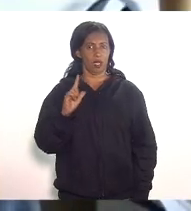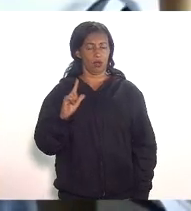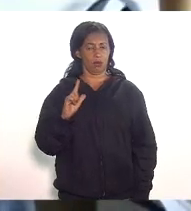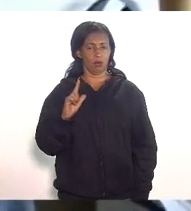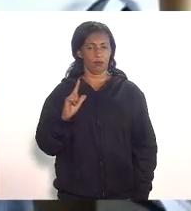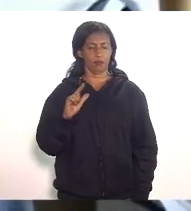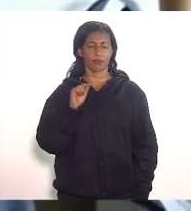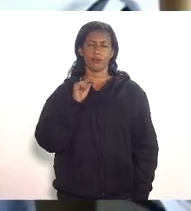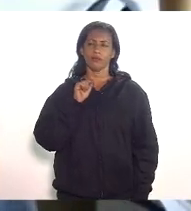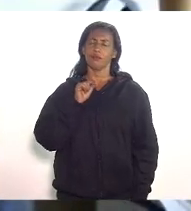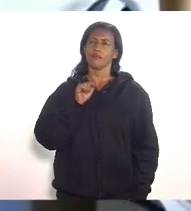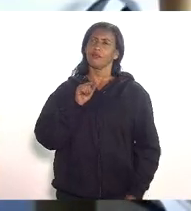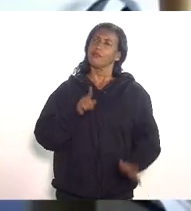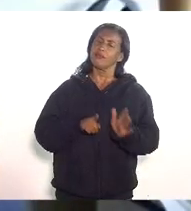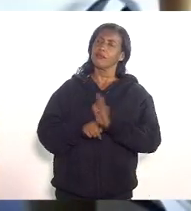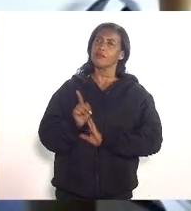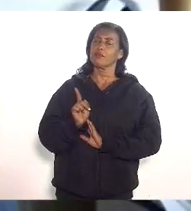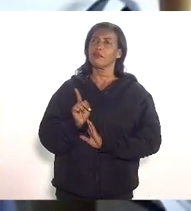algo